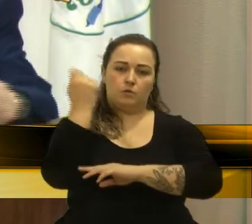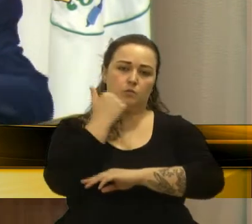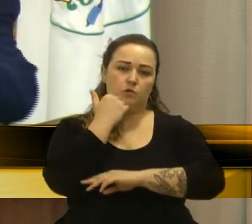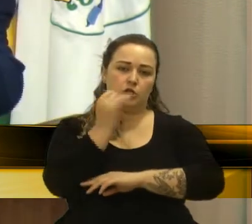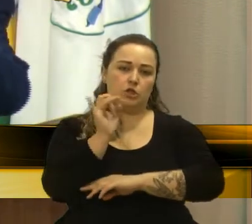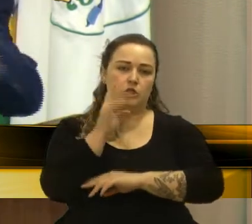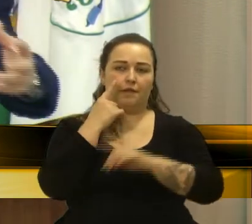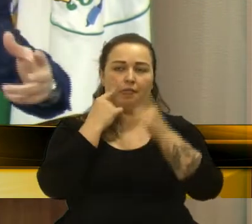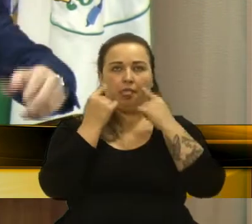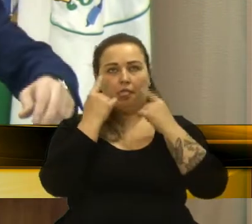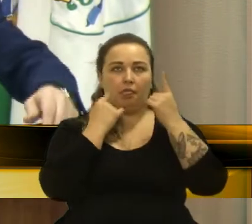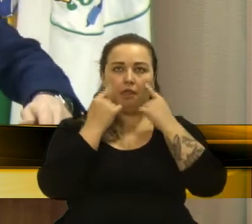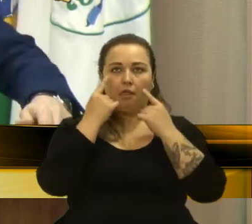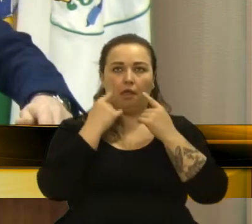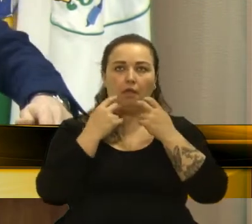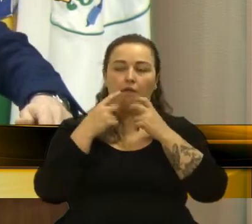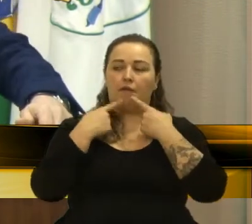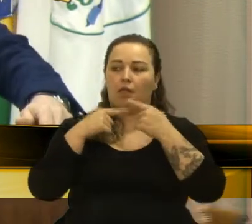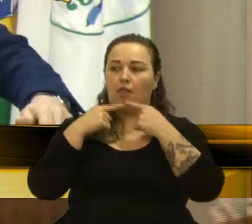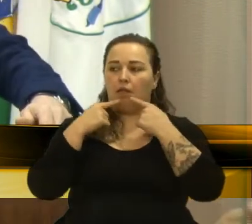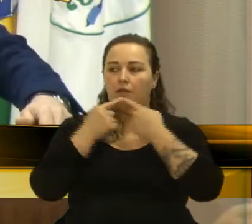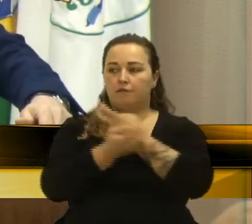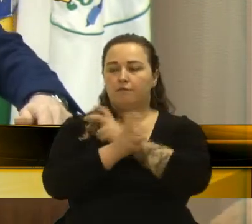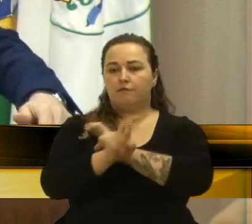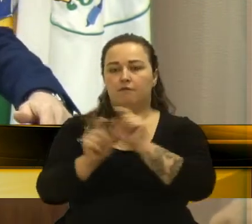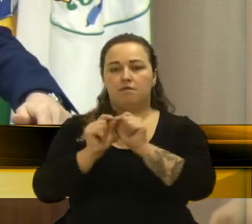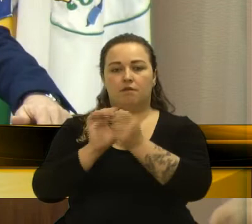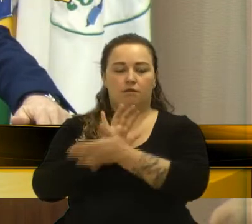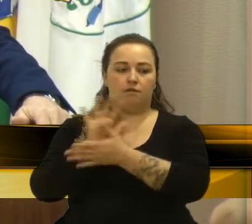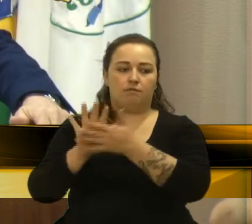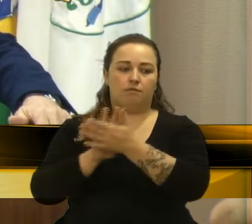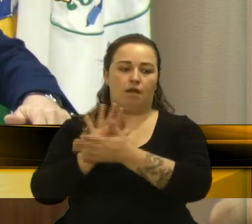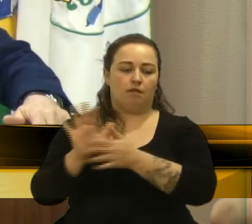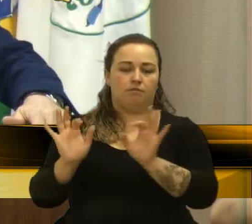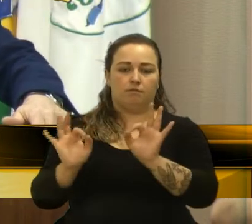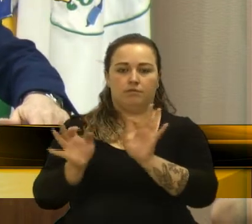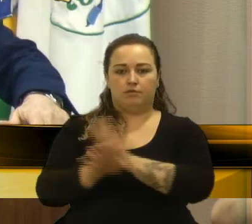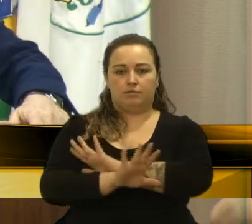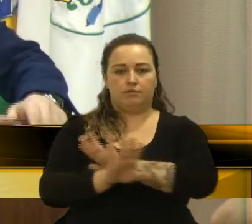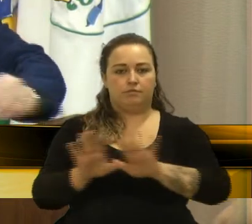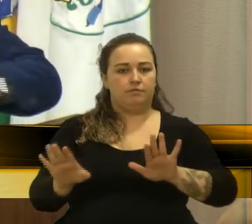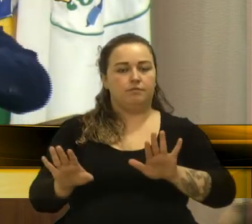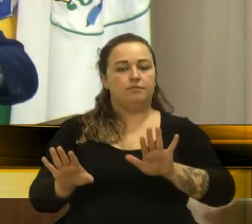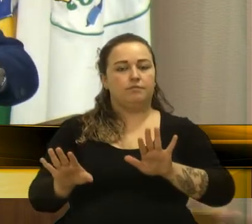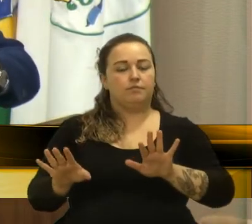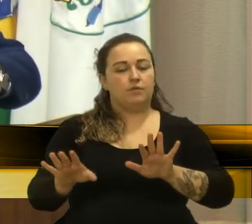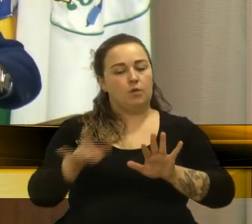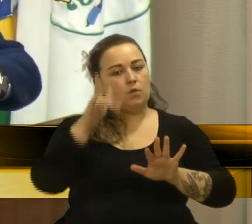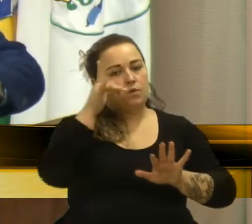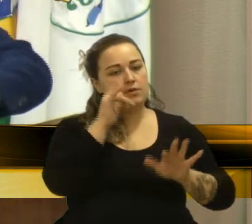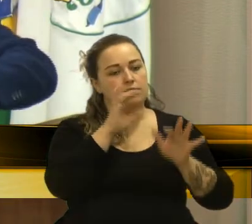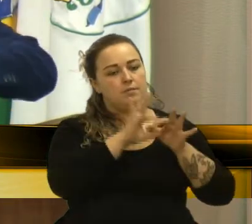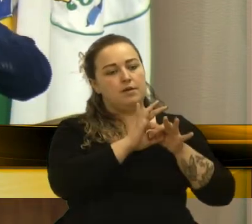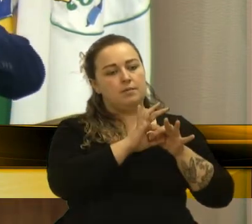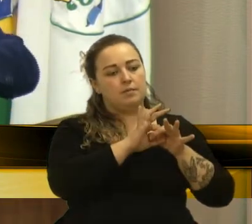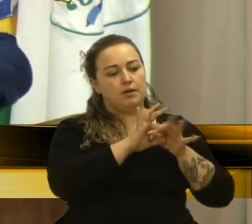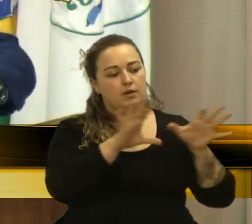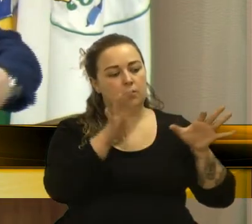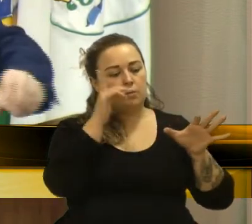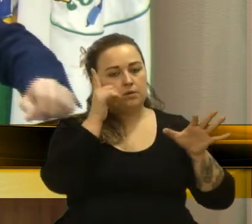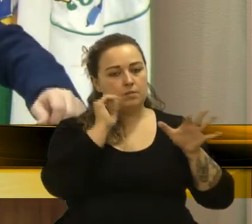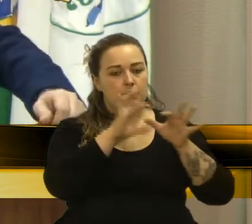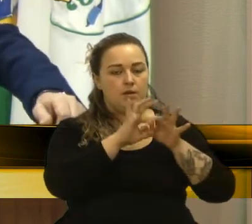chorando e criticando os agrotóxicos, os produtos químicos. Nós precisamos liberar alternativas. Nós precisamos liberar